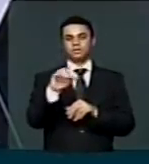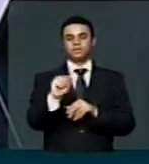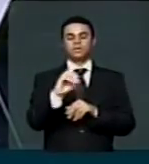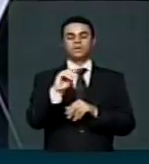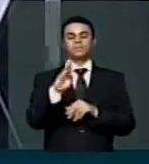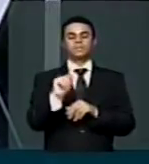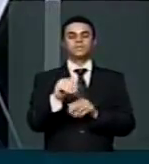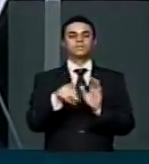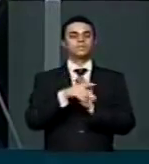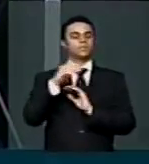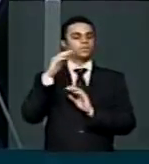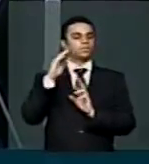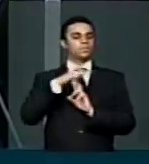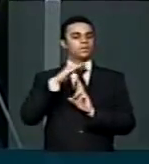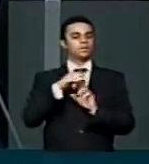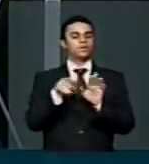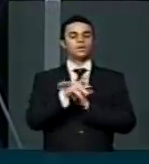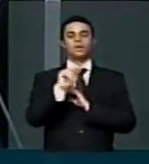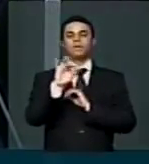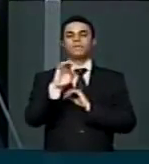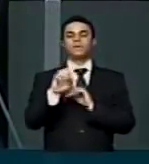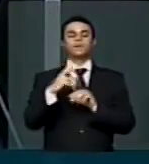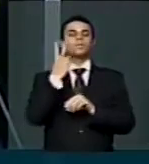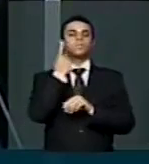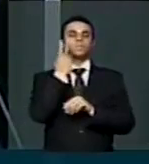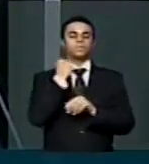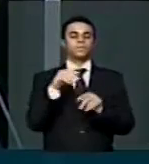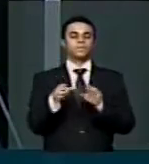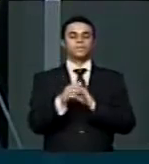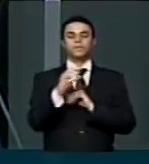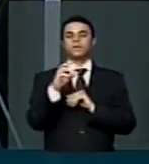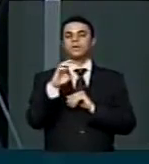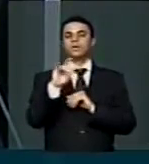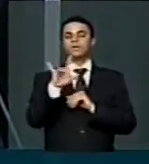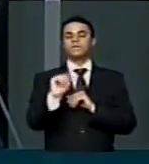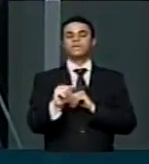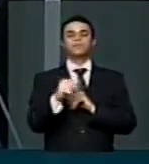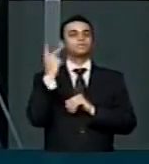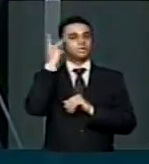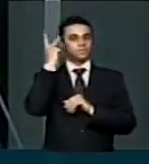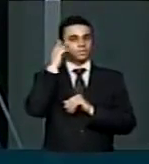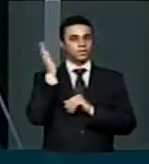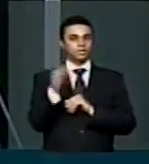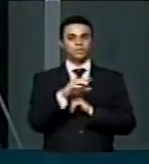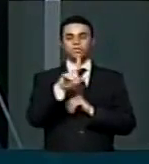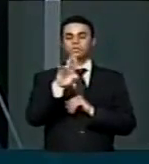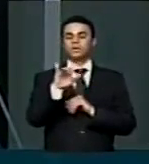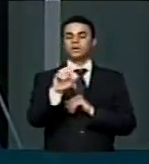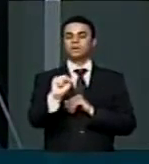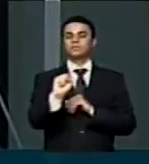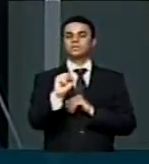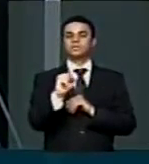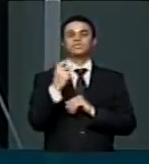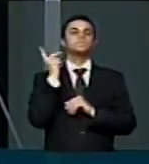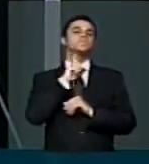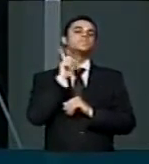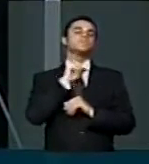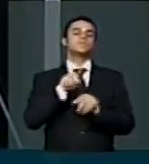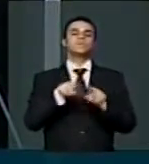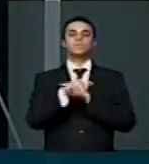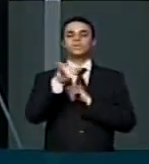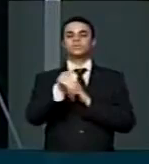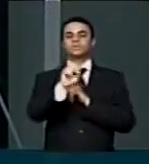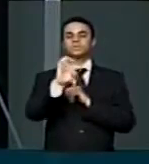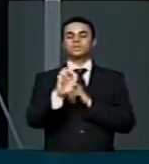Paraná Rafael Barreto de Souza, do Ceará Oliva Barbosa, de São Paulo Lucas Mendes Teixeira, de Minas Gerais E